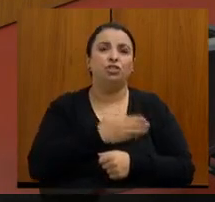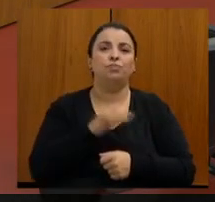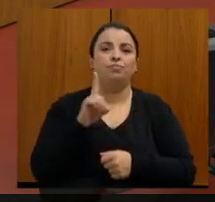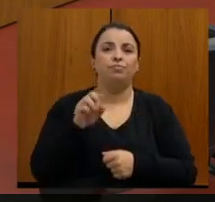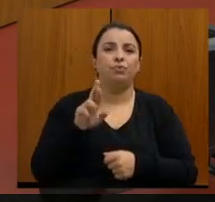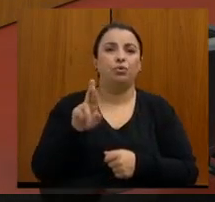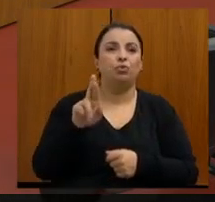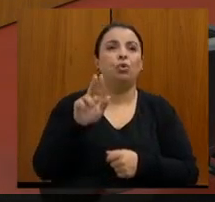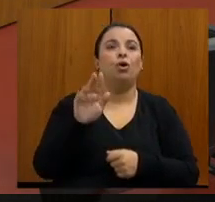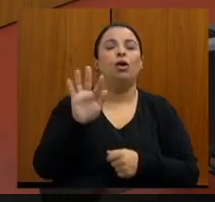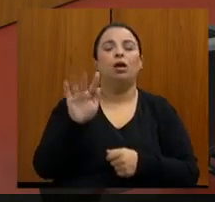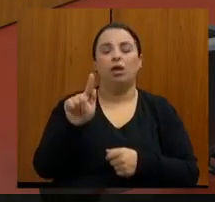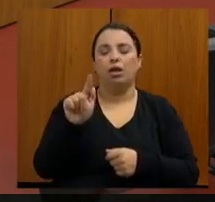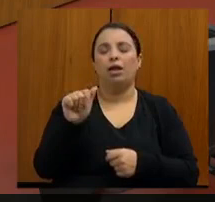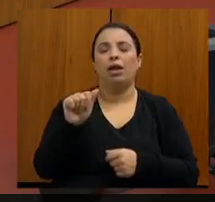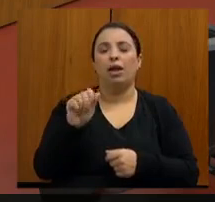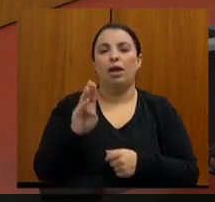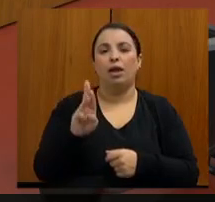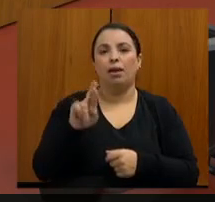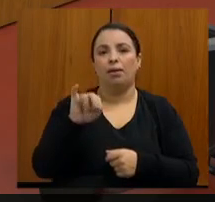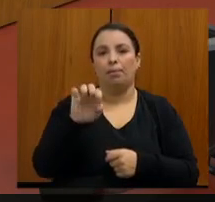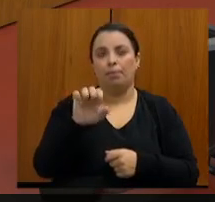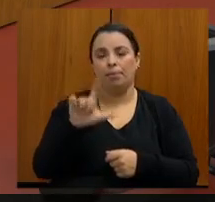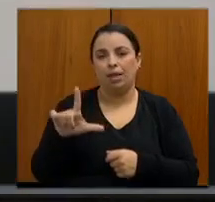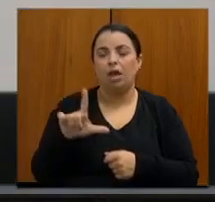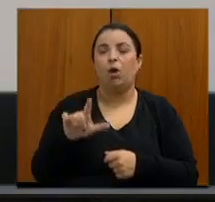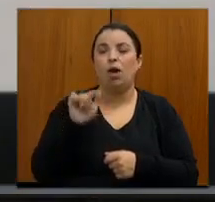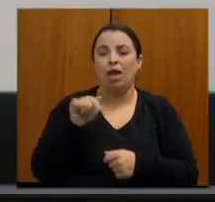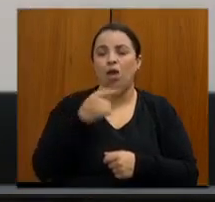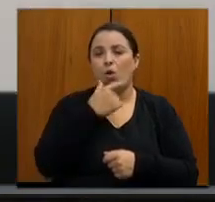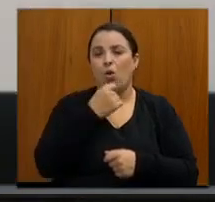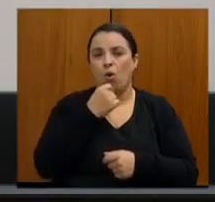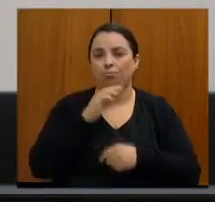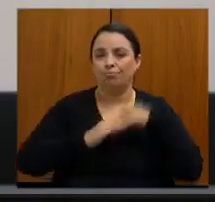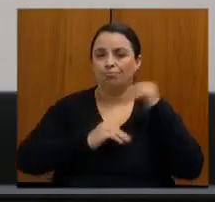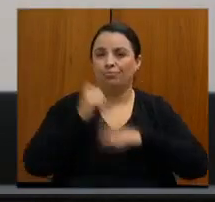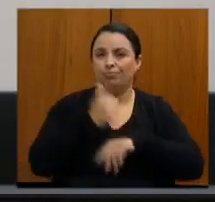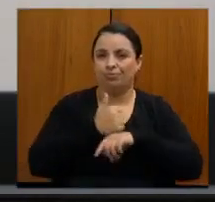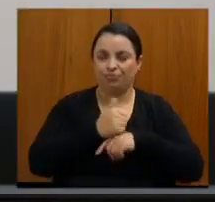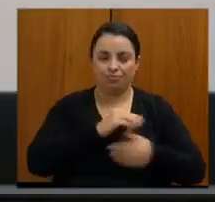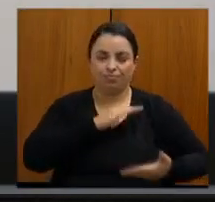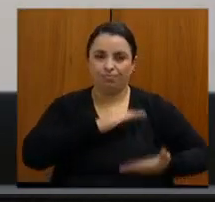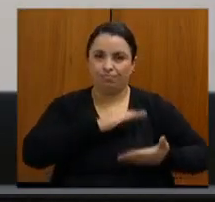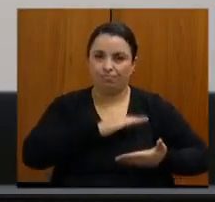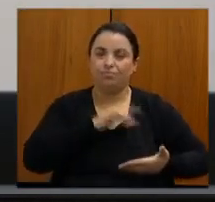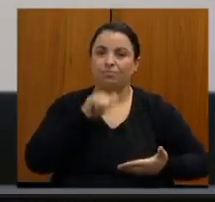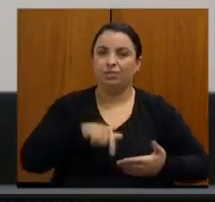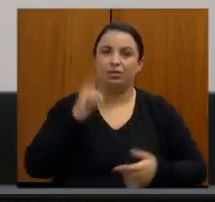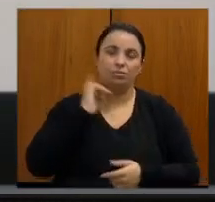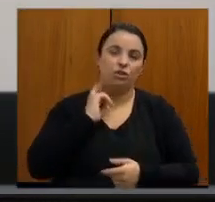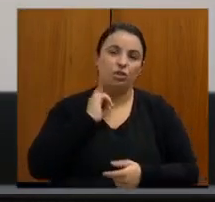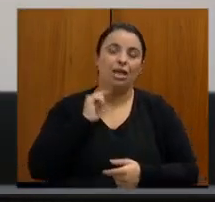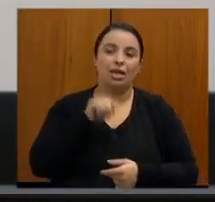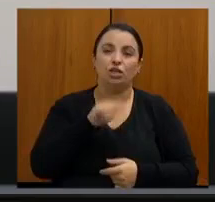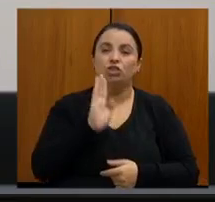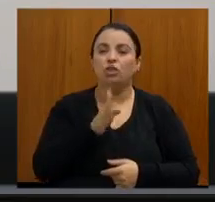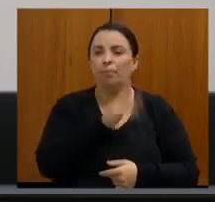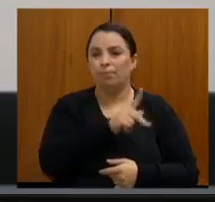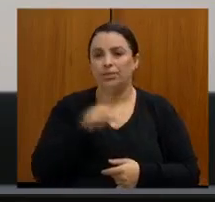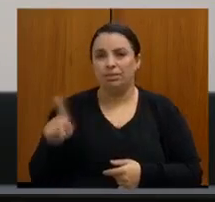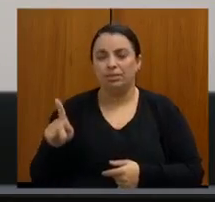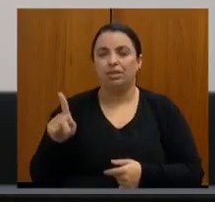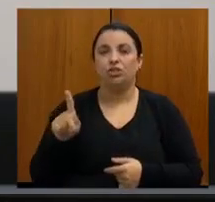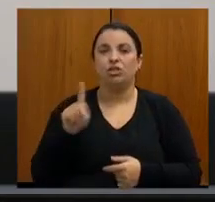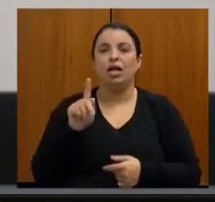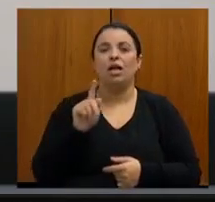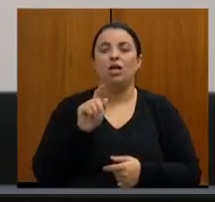mastologista renomado aqui em Minas Gerais. Já foi nosso presidente da Sociedade Brasileira de